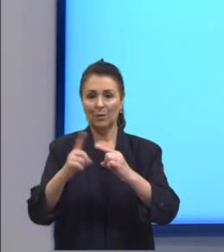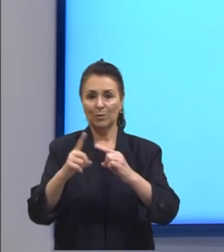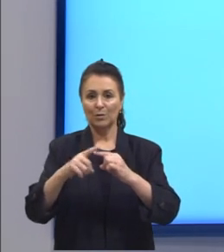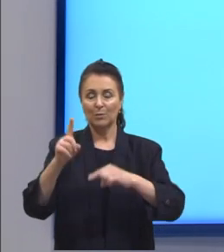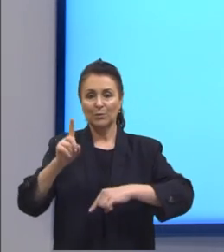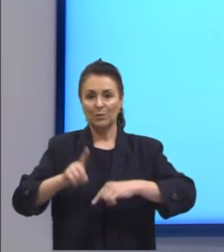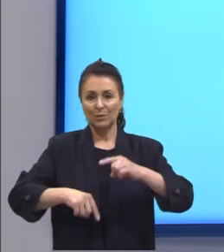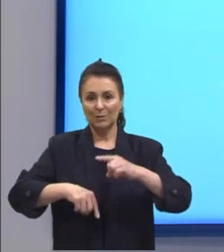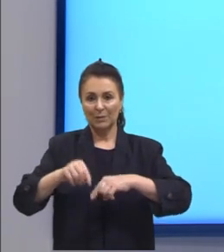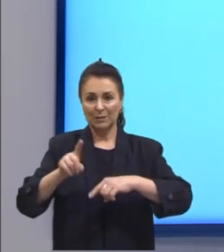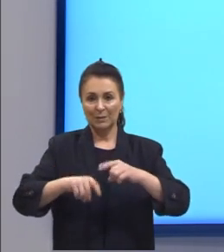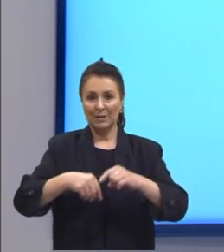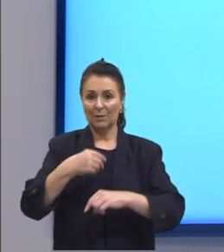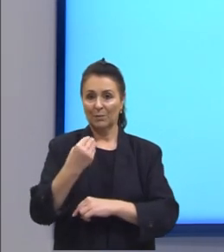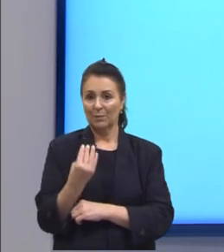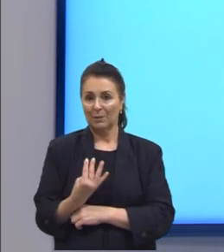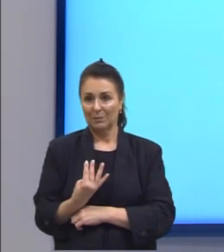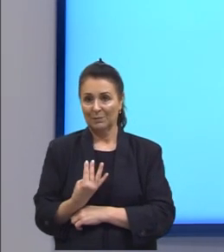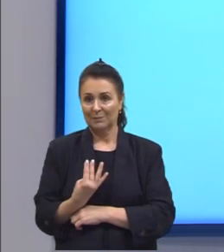material 4